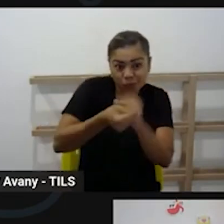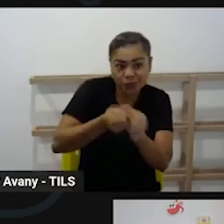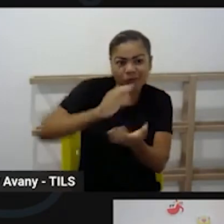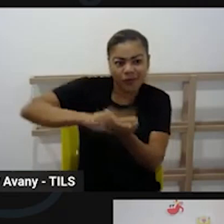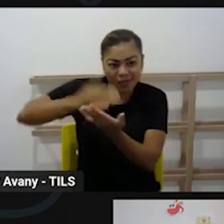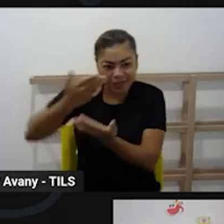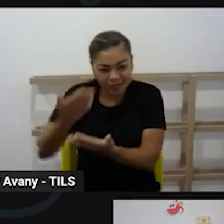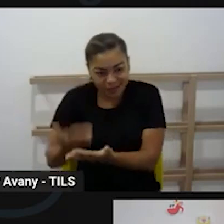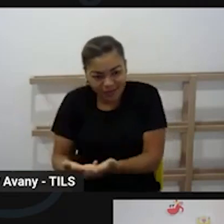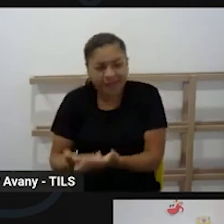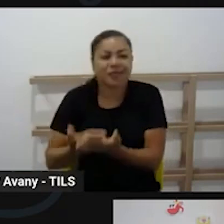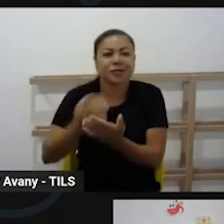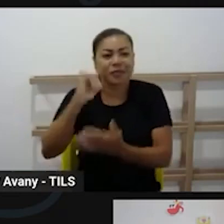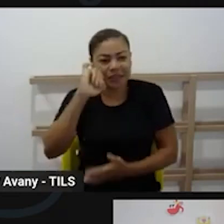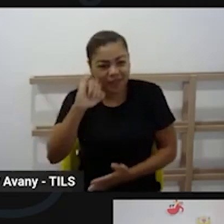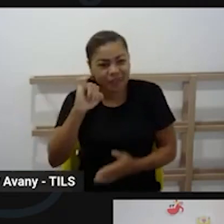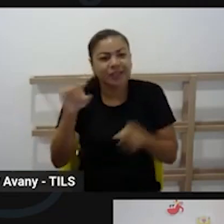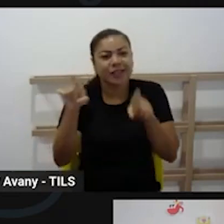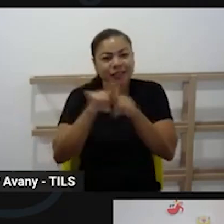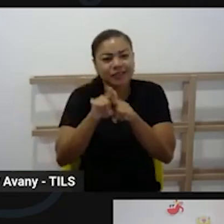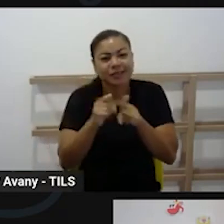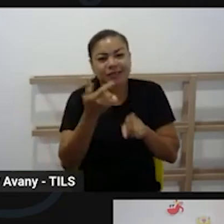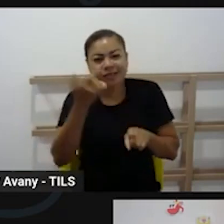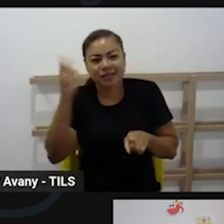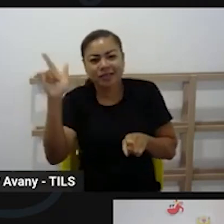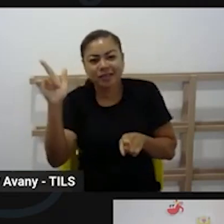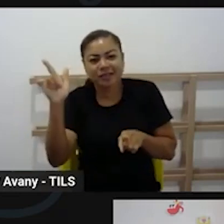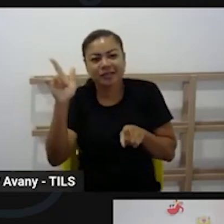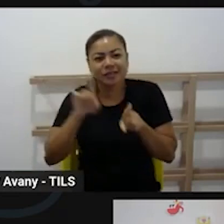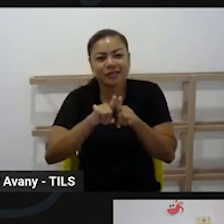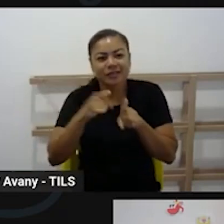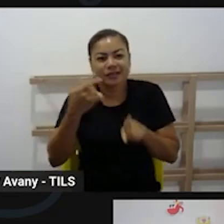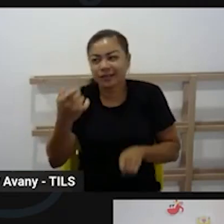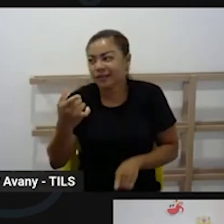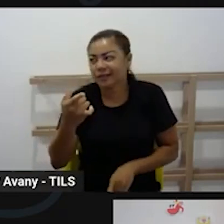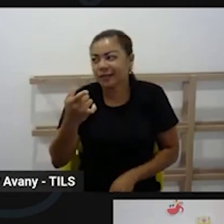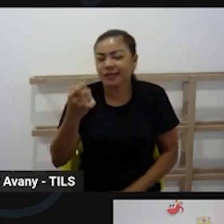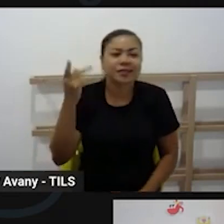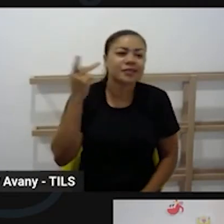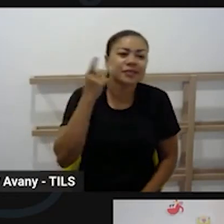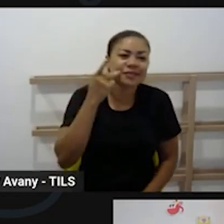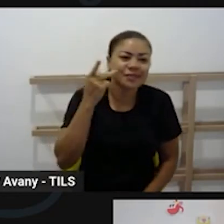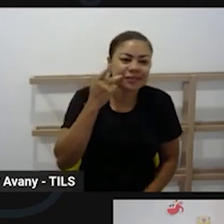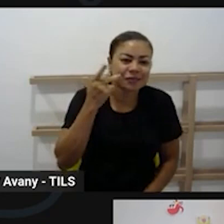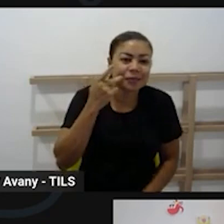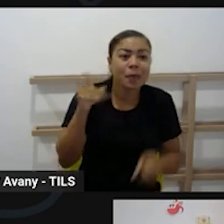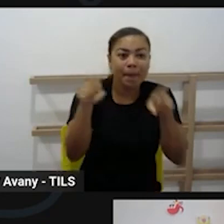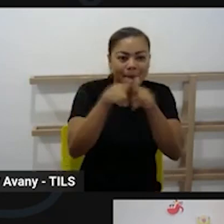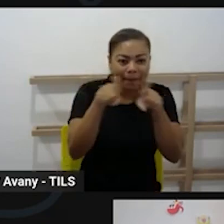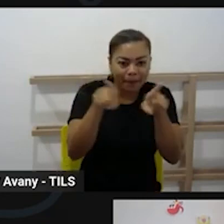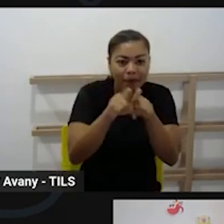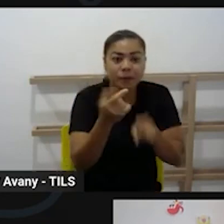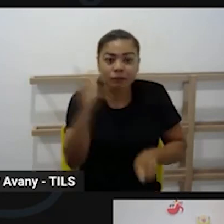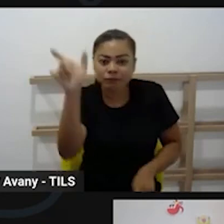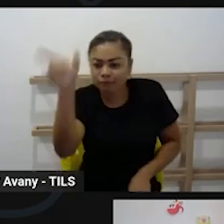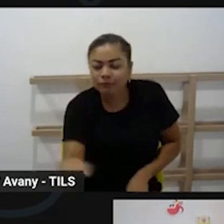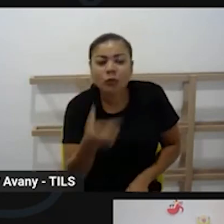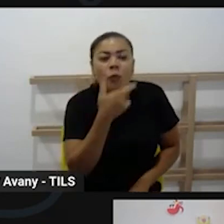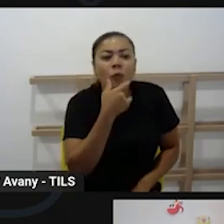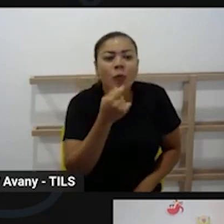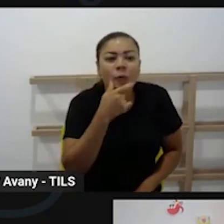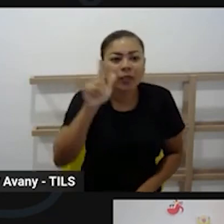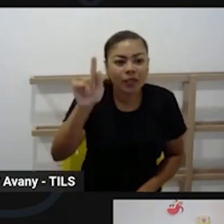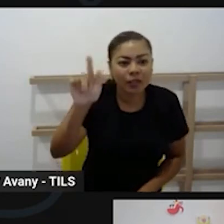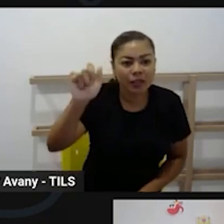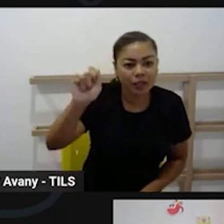essa interpretação, intérprete de Libras, aqui acompanhando o nosso encontro formativo. Quero agradecer a Gabriel, que está nos acompanhando aí da equipe do